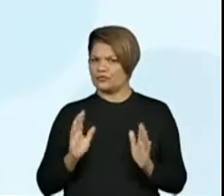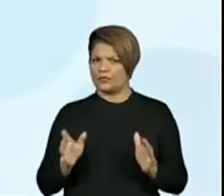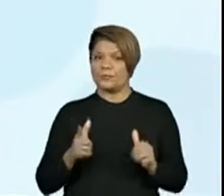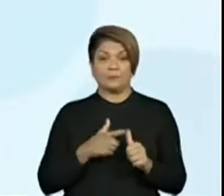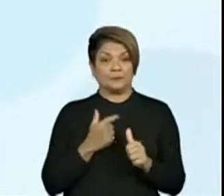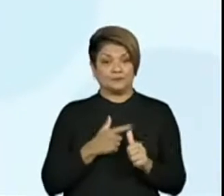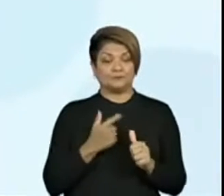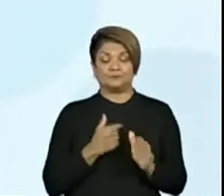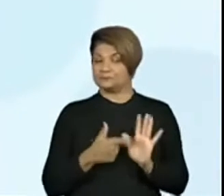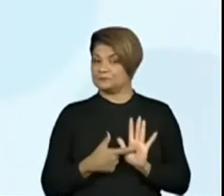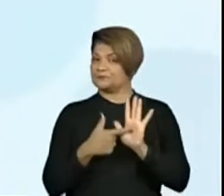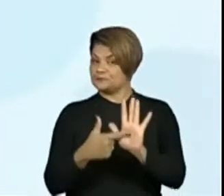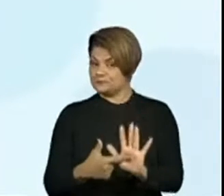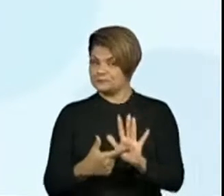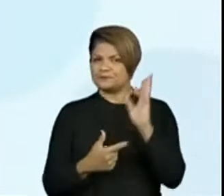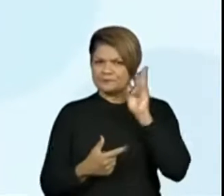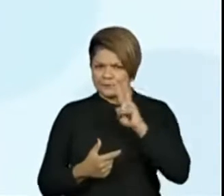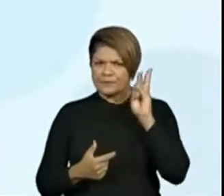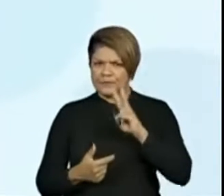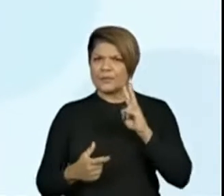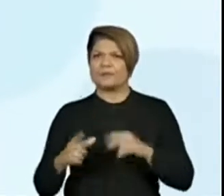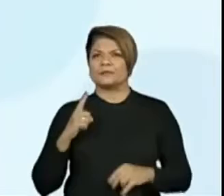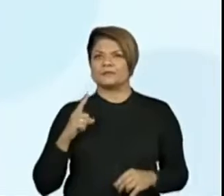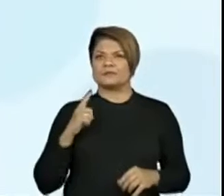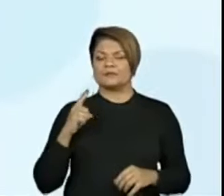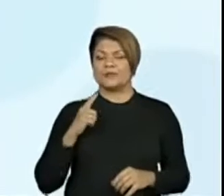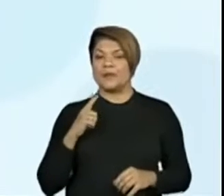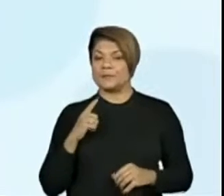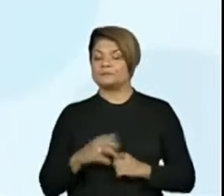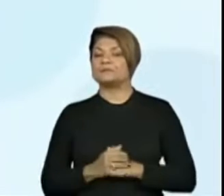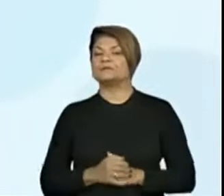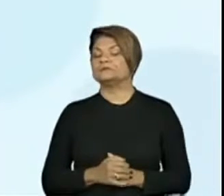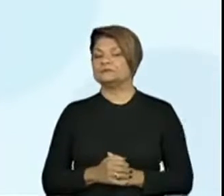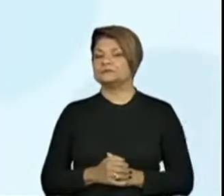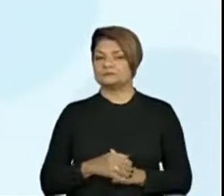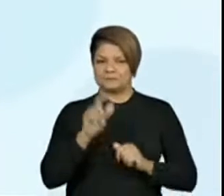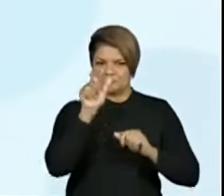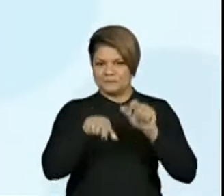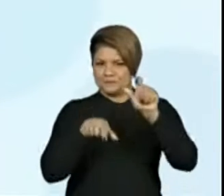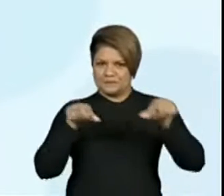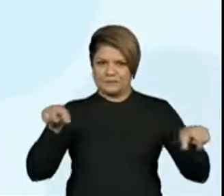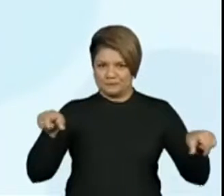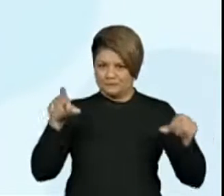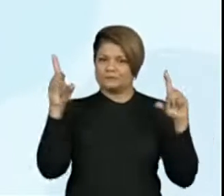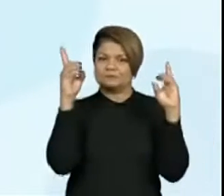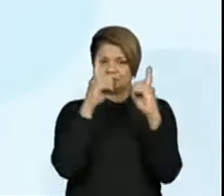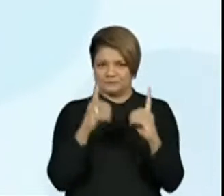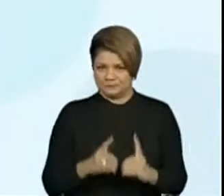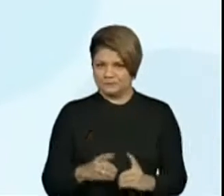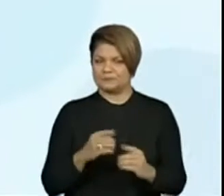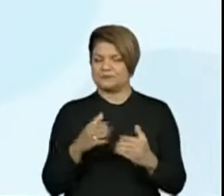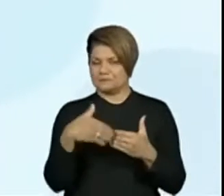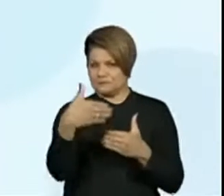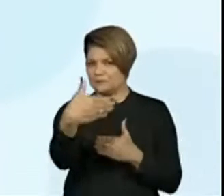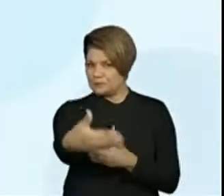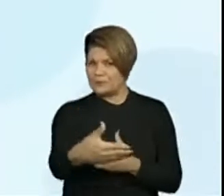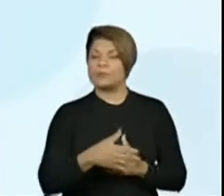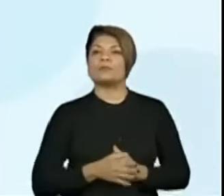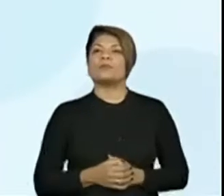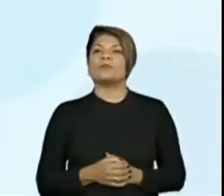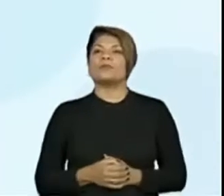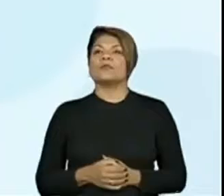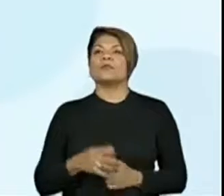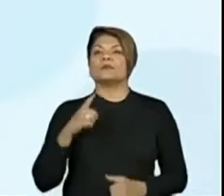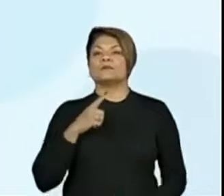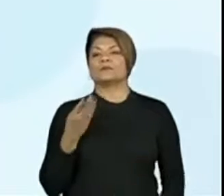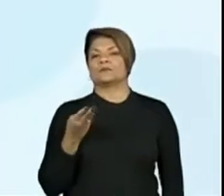apresentação, não é? Vocês lembram aí dos personagens da nossa sequência didática? E hoje nós estamos aí com o